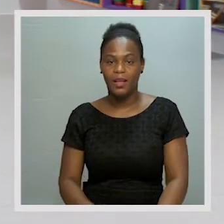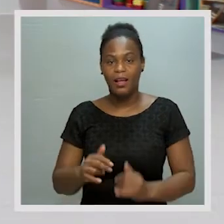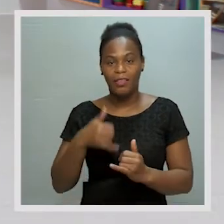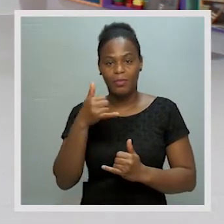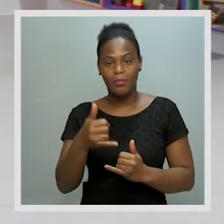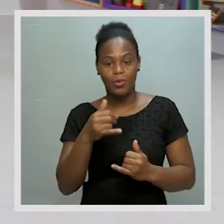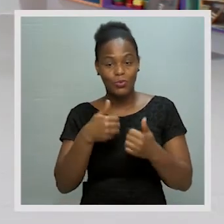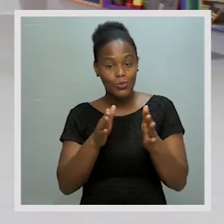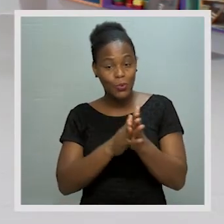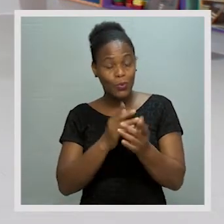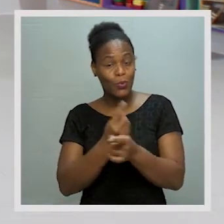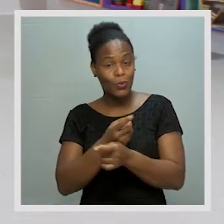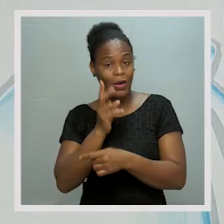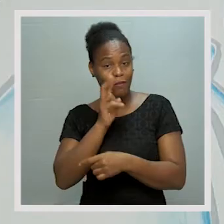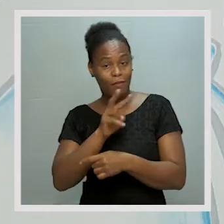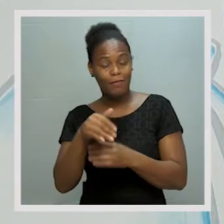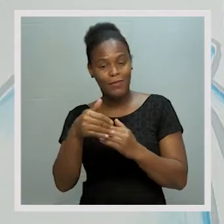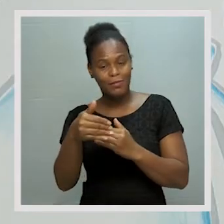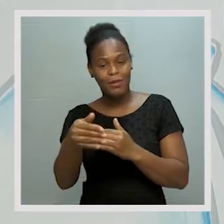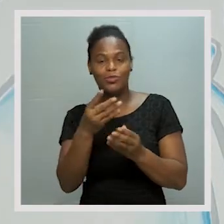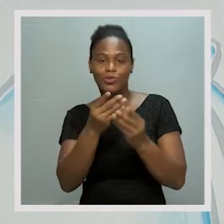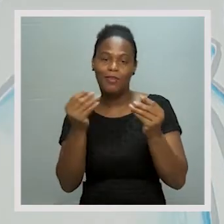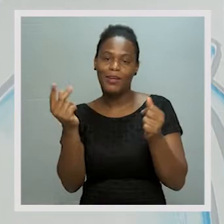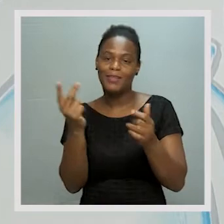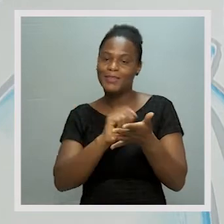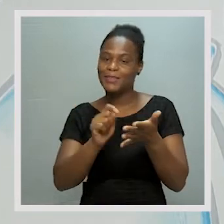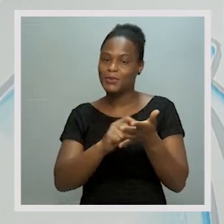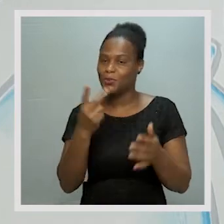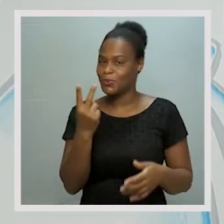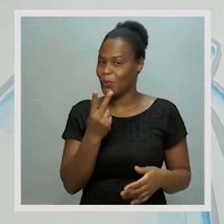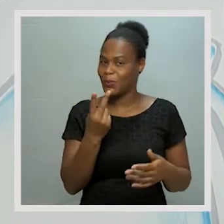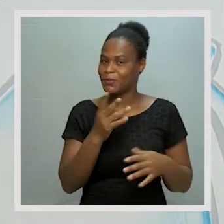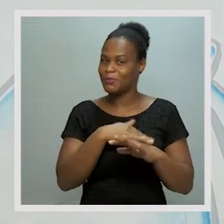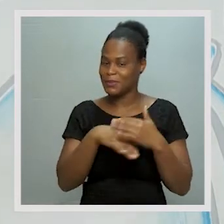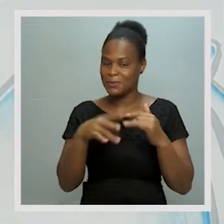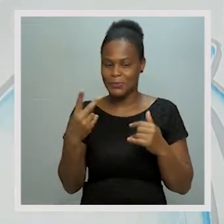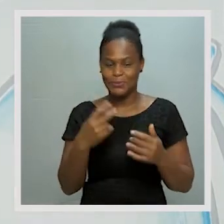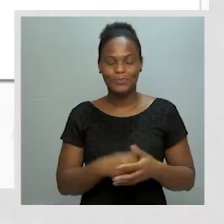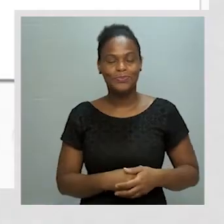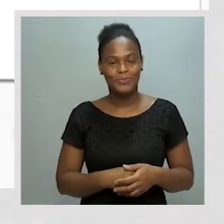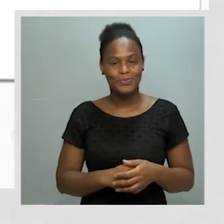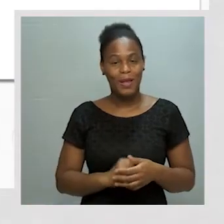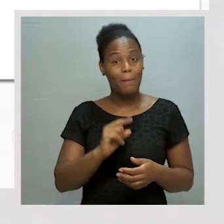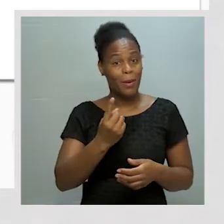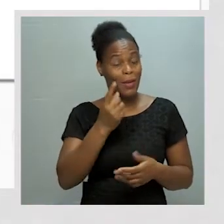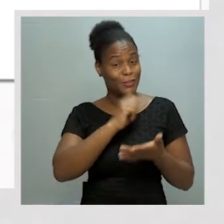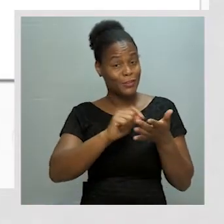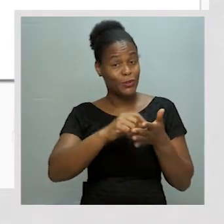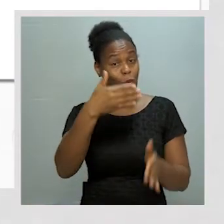Depois de vermos tudo isto, vamos resolver dois exercícios. Exercício 1.